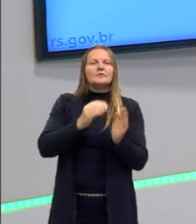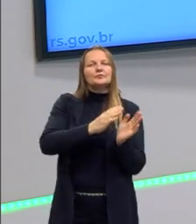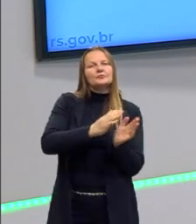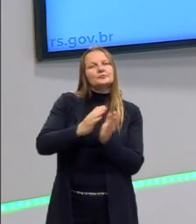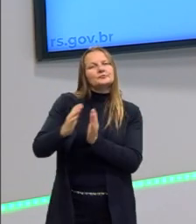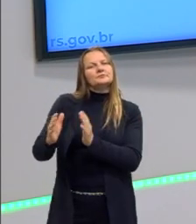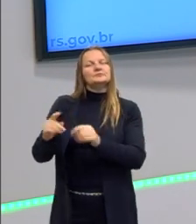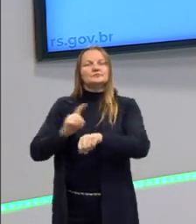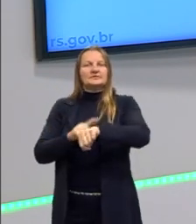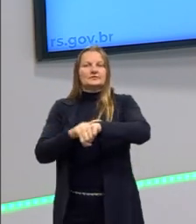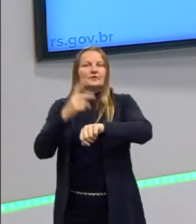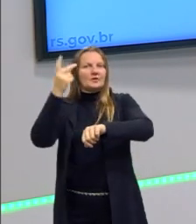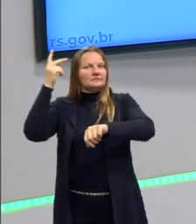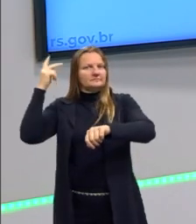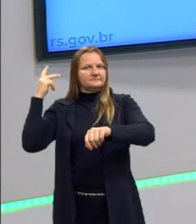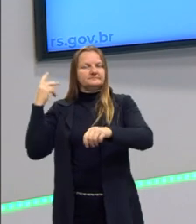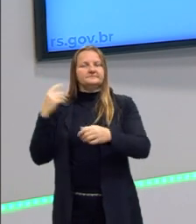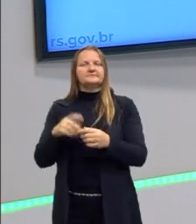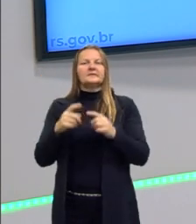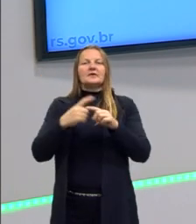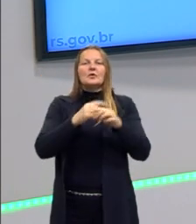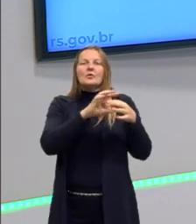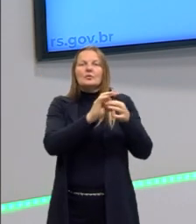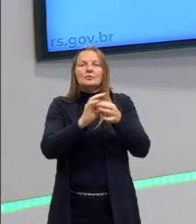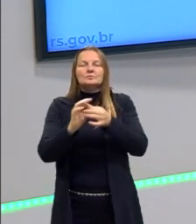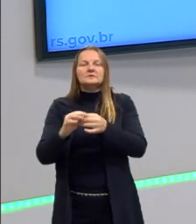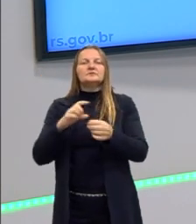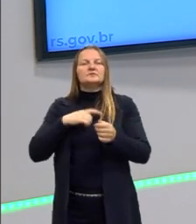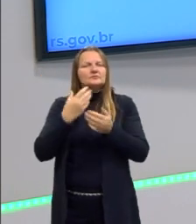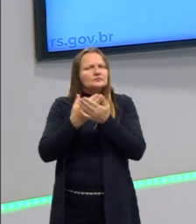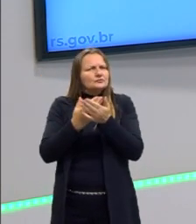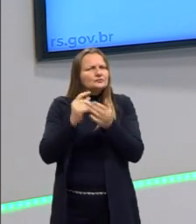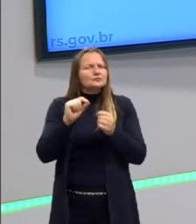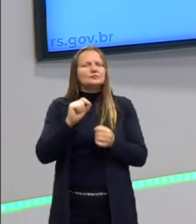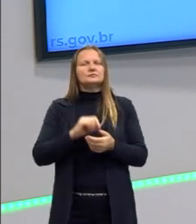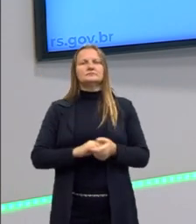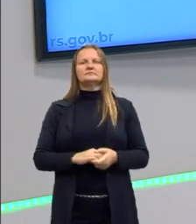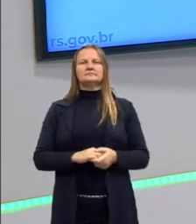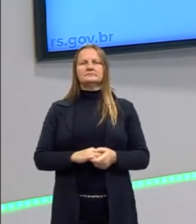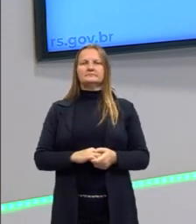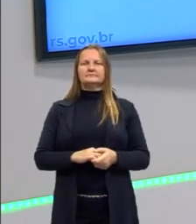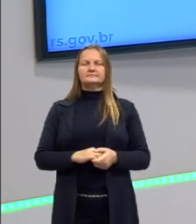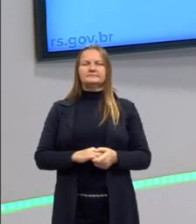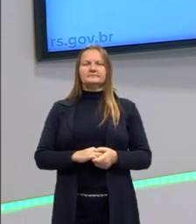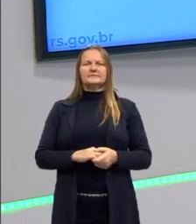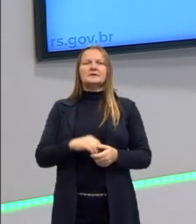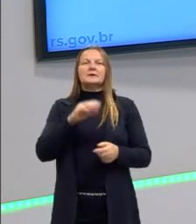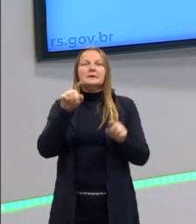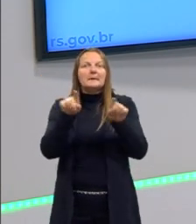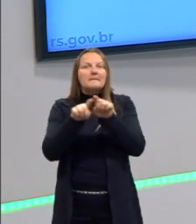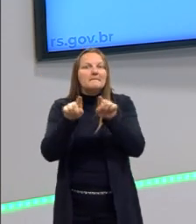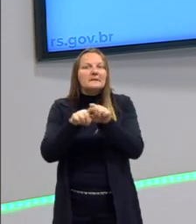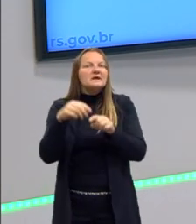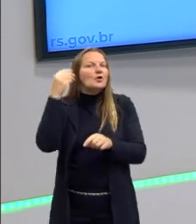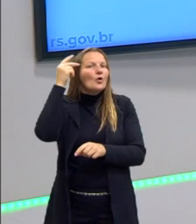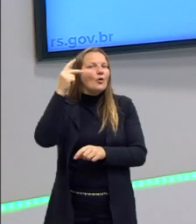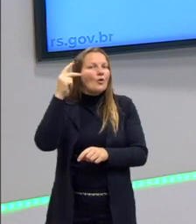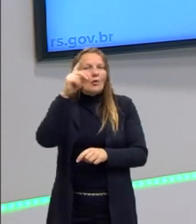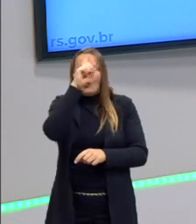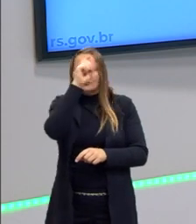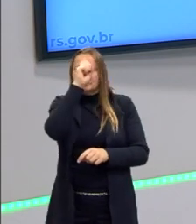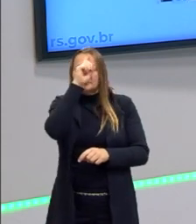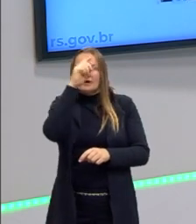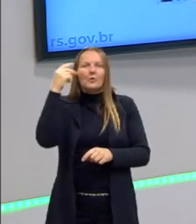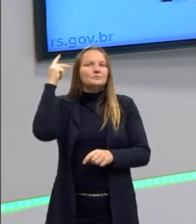rebeldias. E aí, portanto, nesse contexto aqui também ele estuda a questão dos hospícios. Sugiro você que procure essas